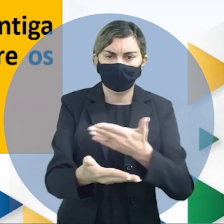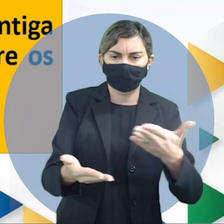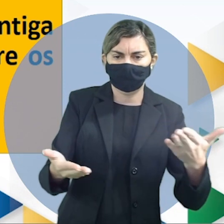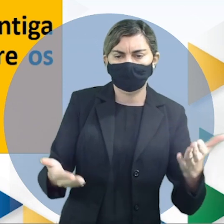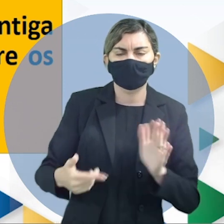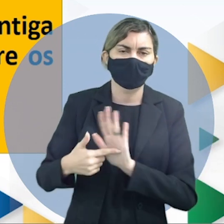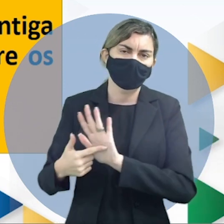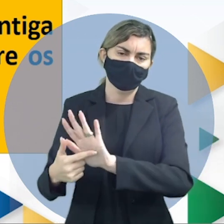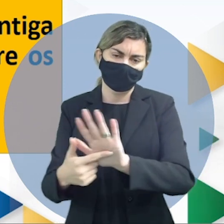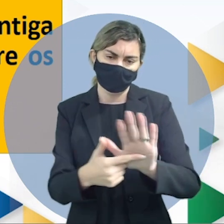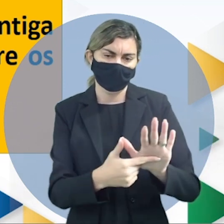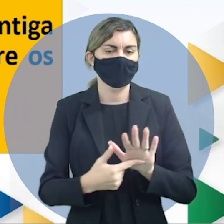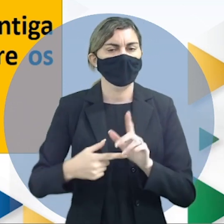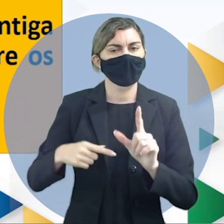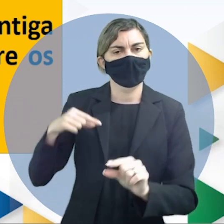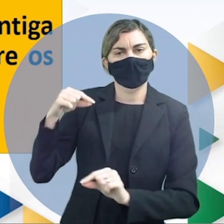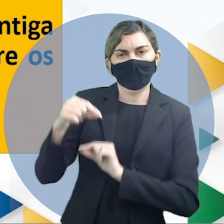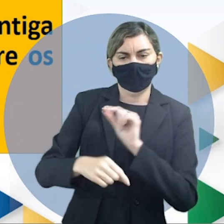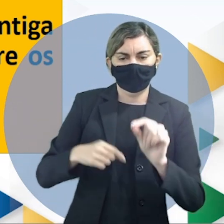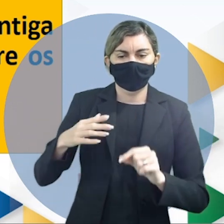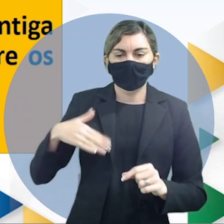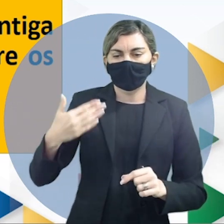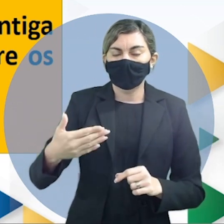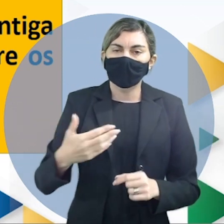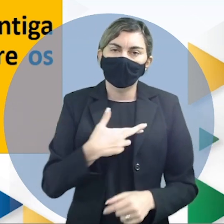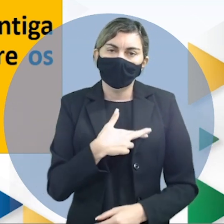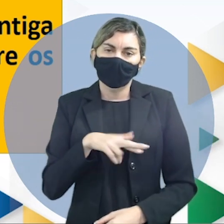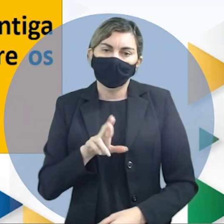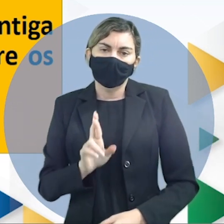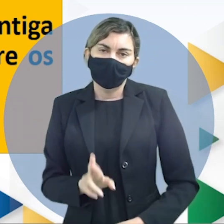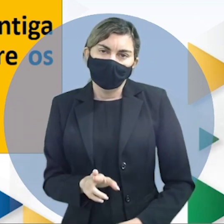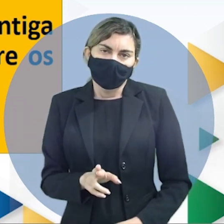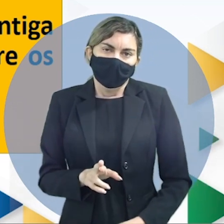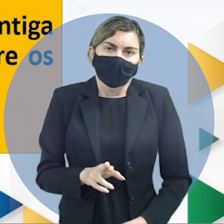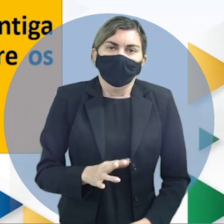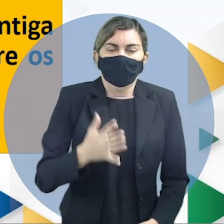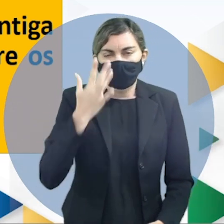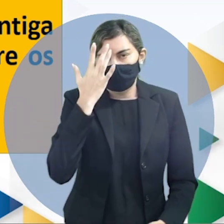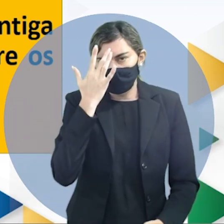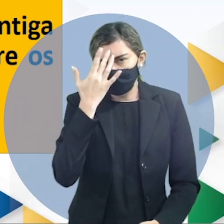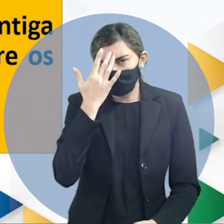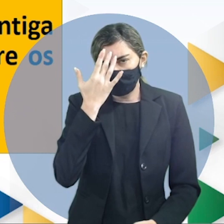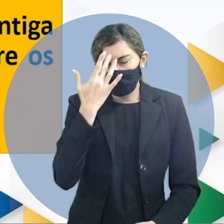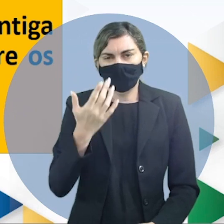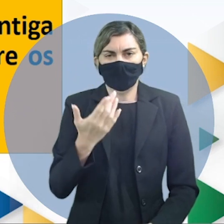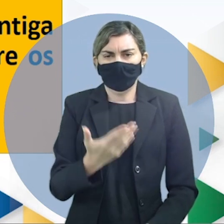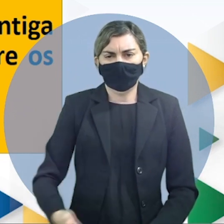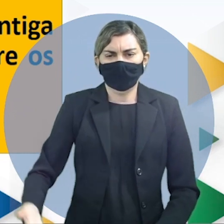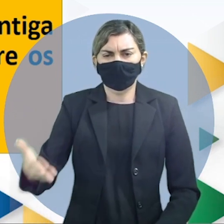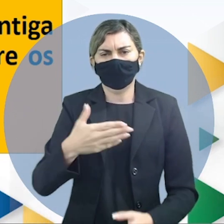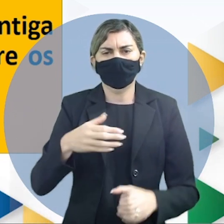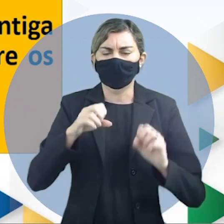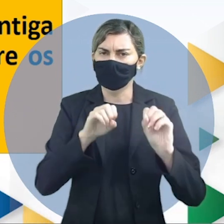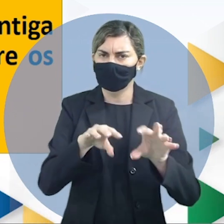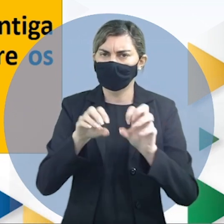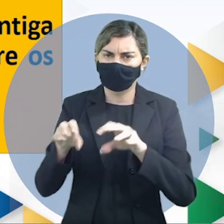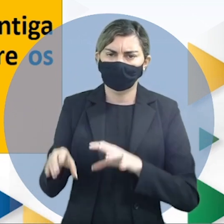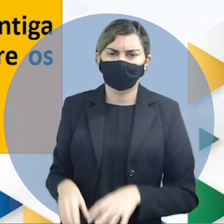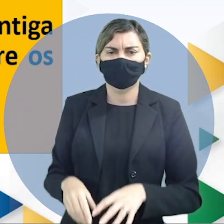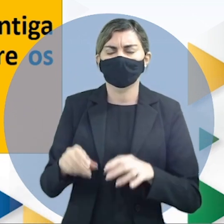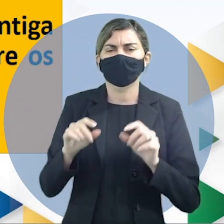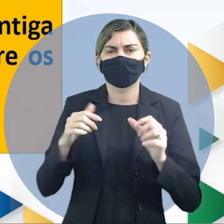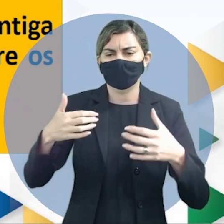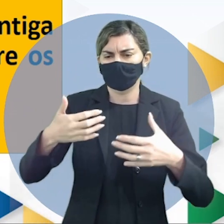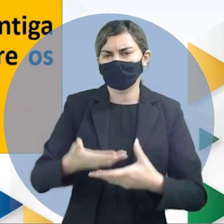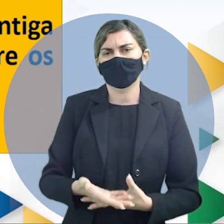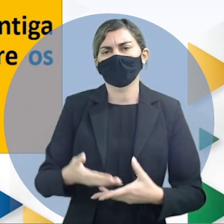mostrar um pouco o que é o budismo acompanhem é uma religião indiana baseada nos ensinamentos de